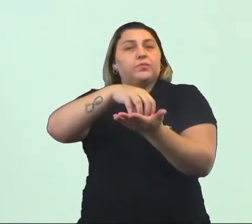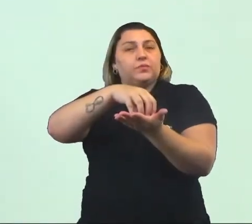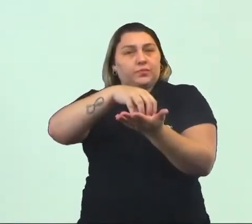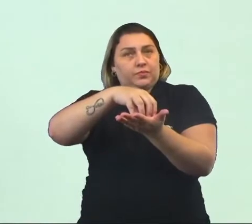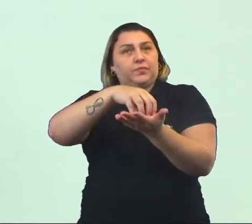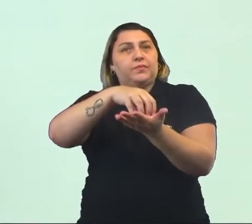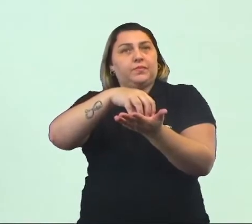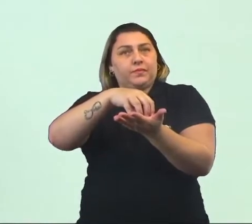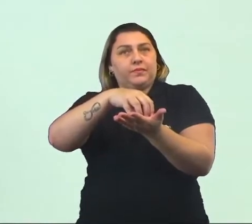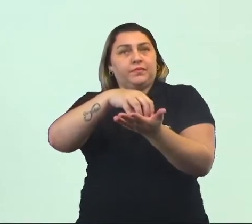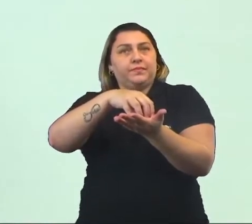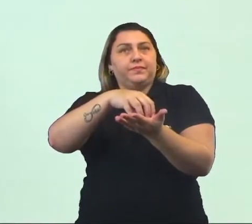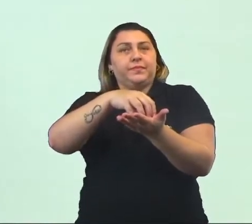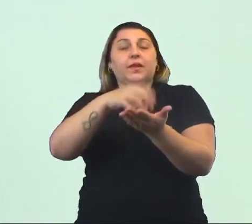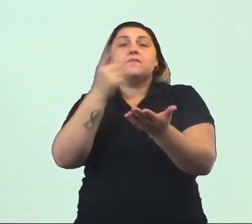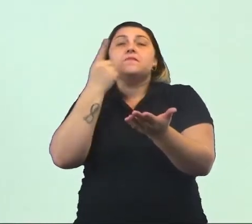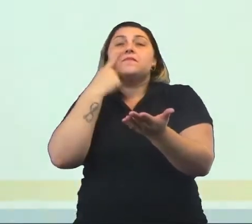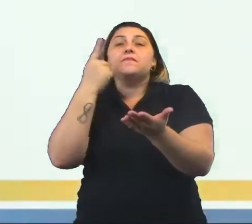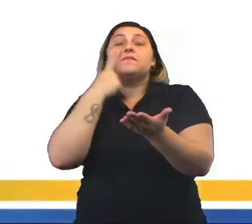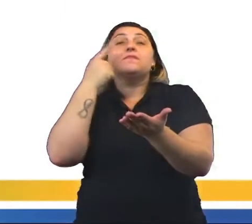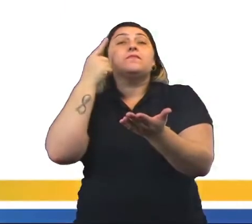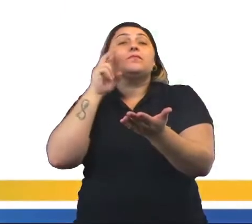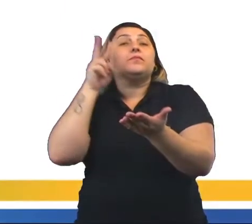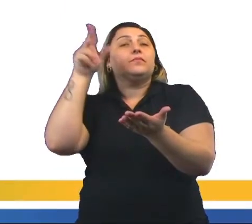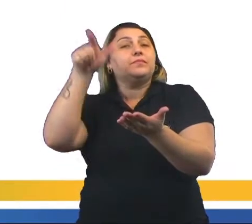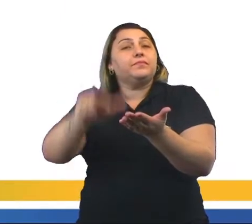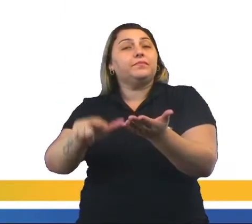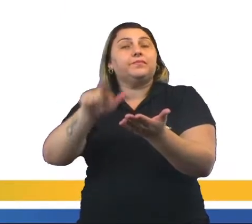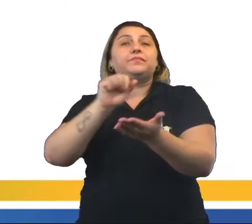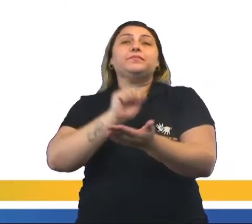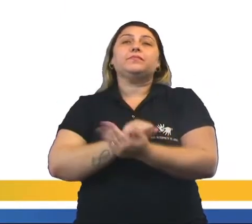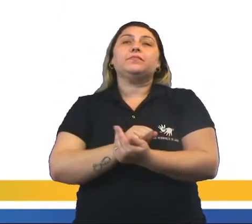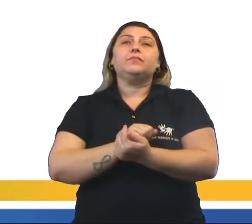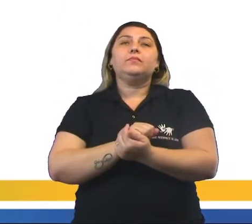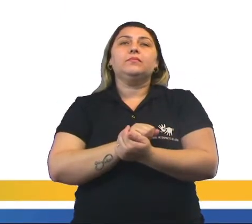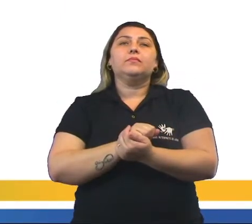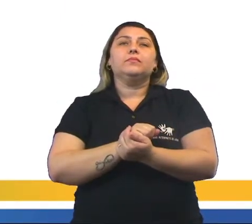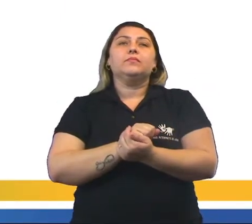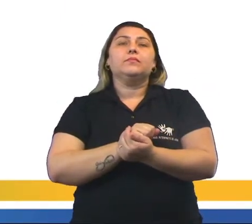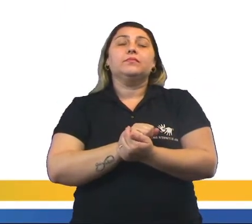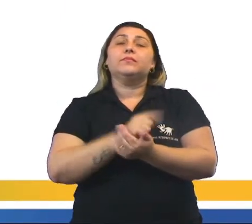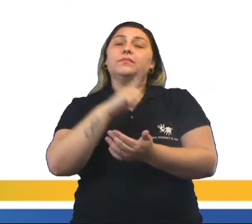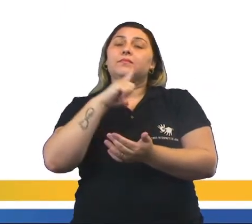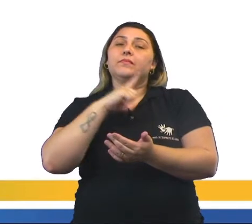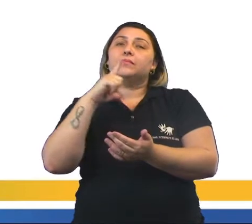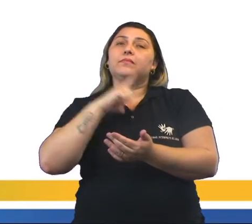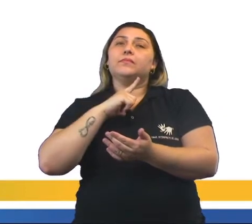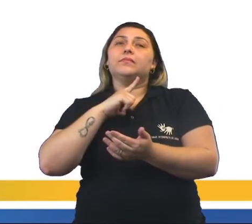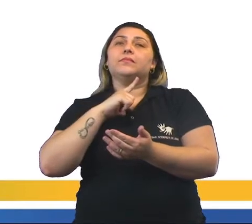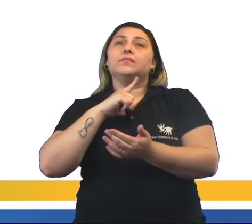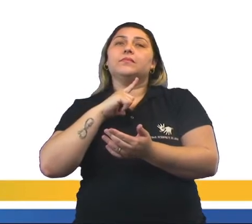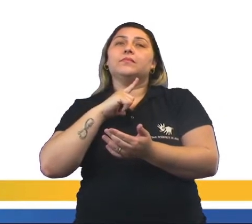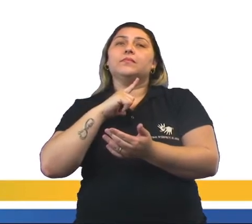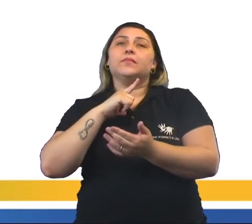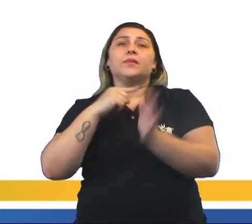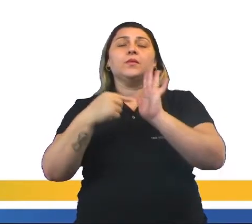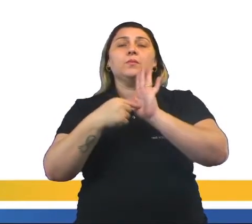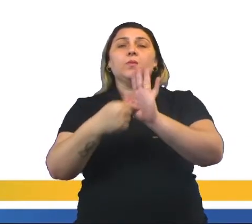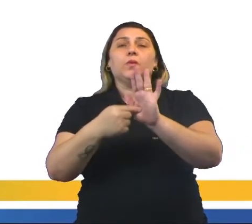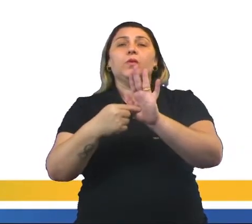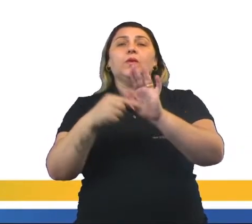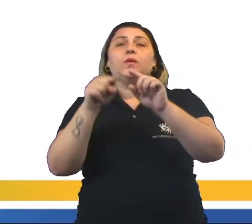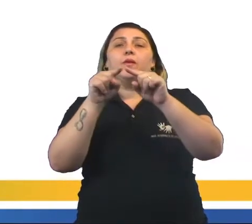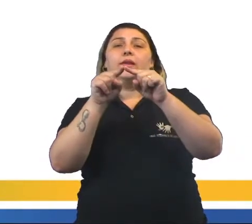arquipélagos chamados aí. Verifica de novo aí. Então, onde tem esses círculos, mostra que